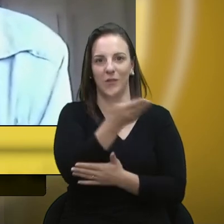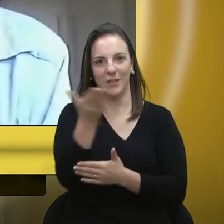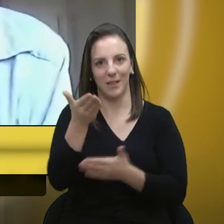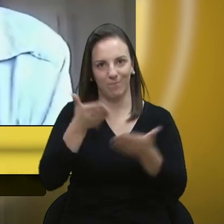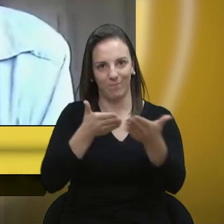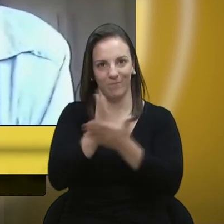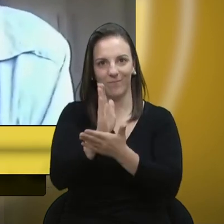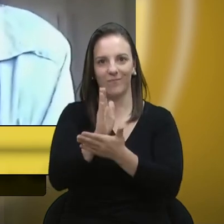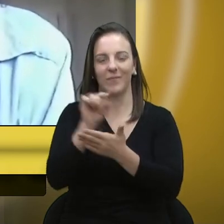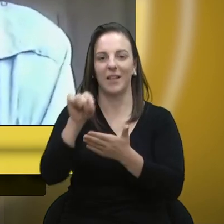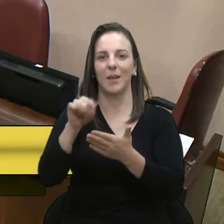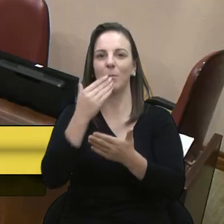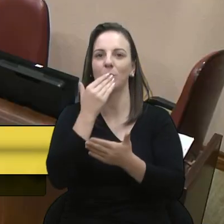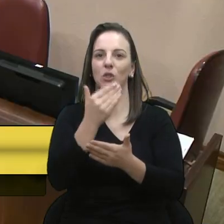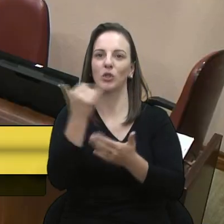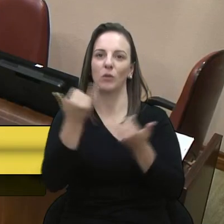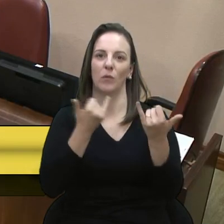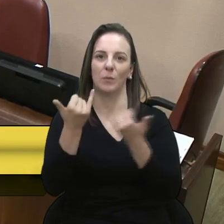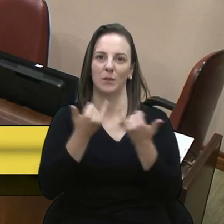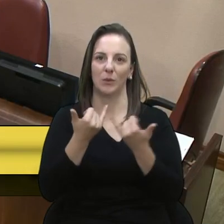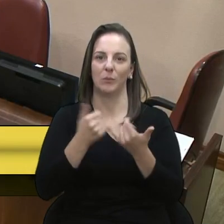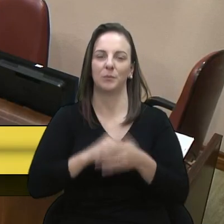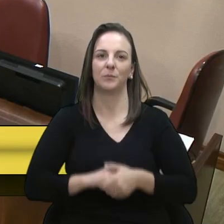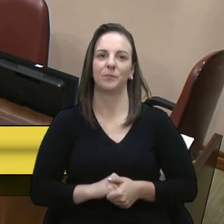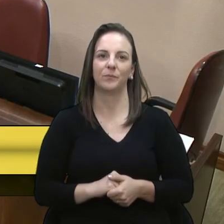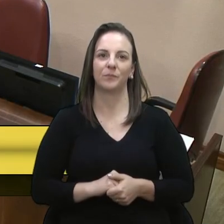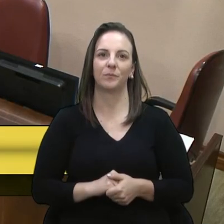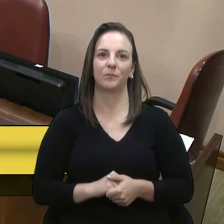pedido de informação. Peço a palavra, presidente, posso atribuir?